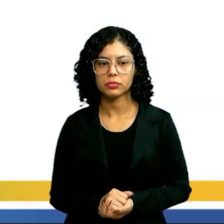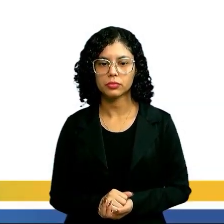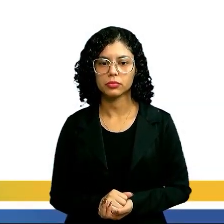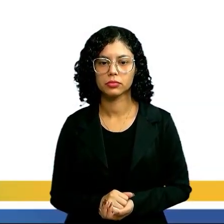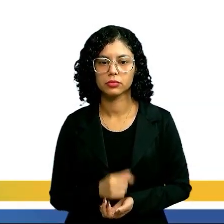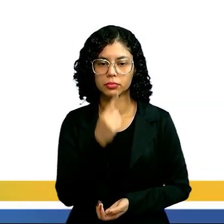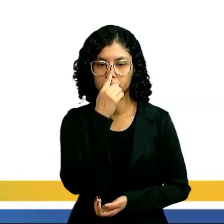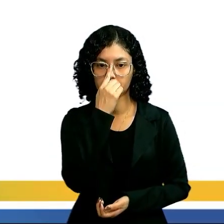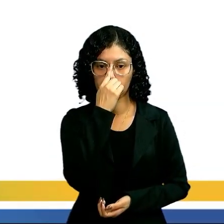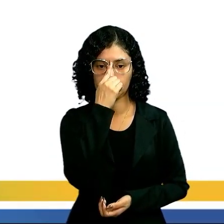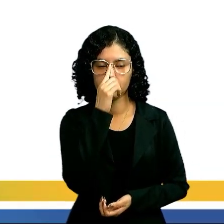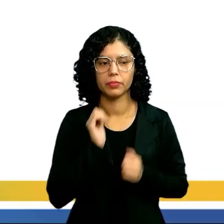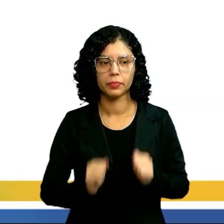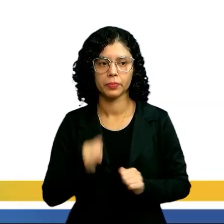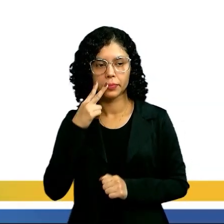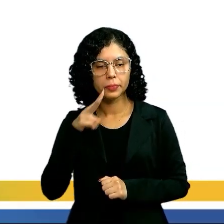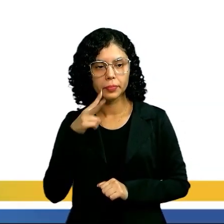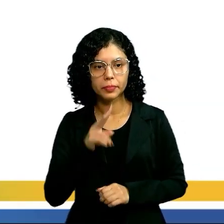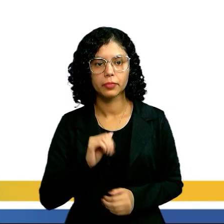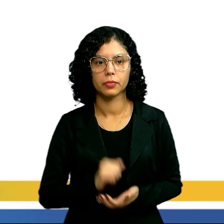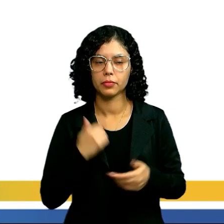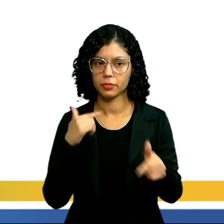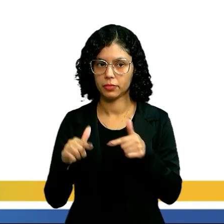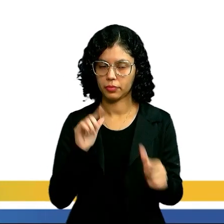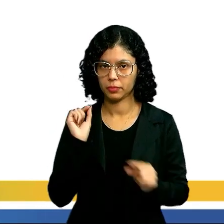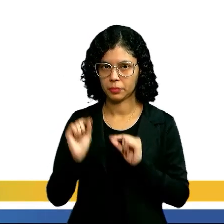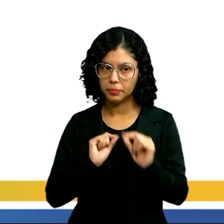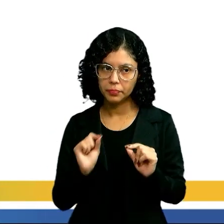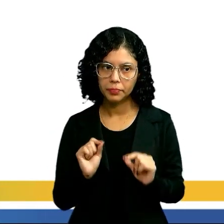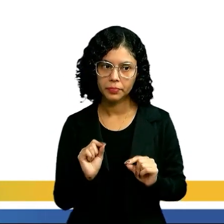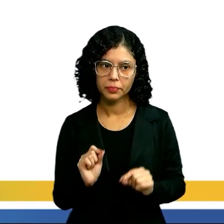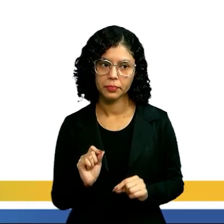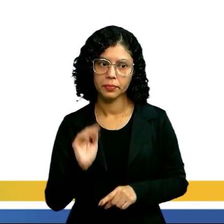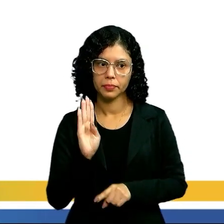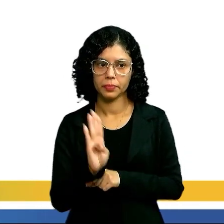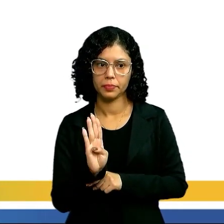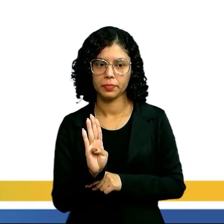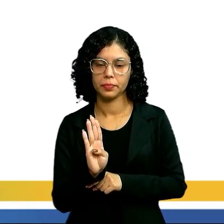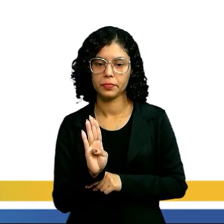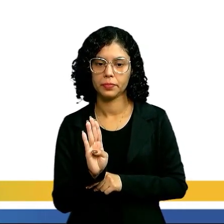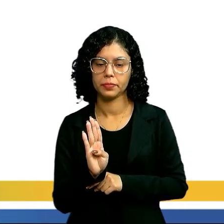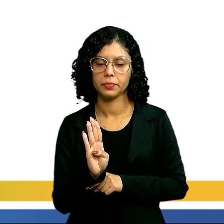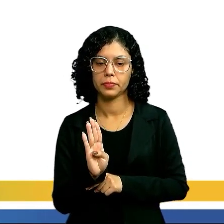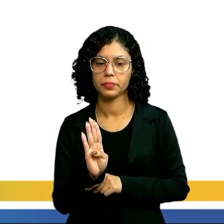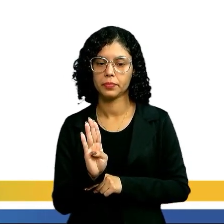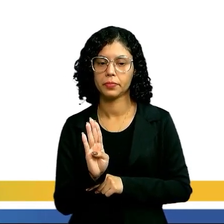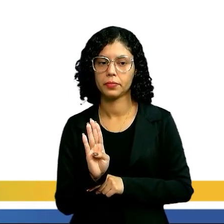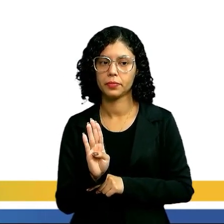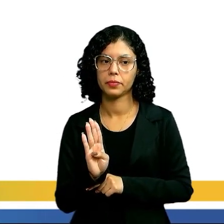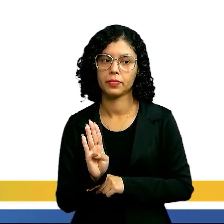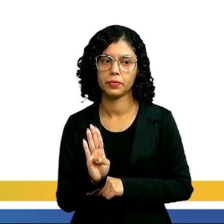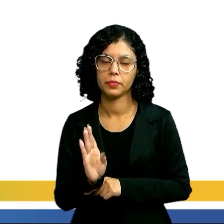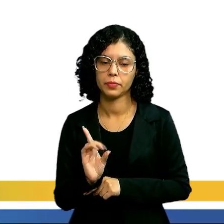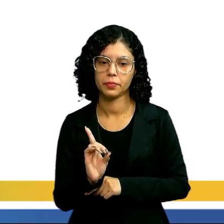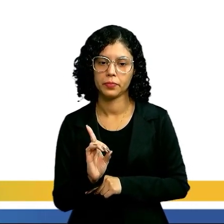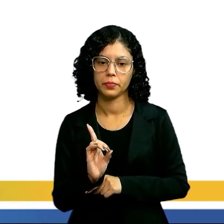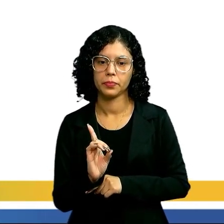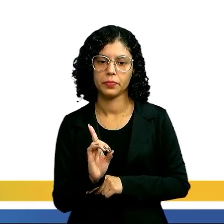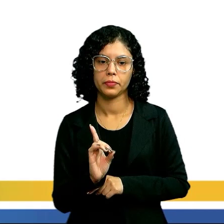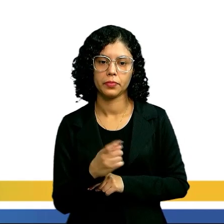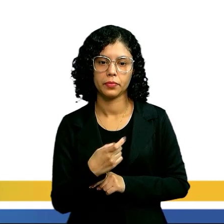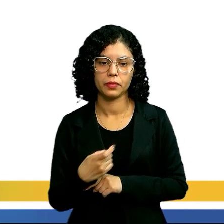Então, a gente pode ver aí, ó. A gente vai trabalhar a letra B, tá? A letra D